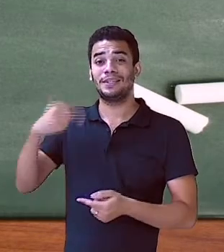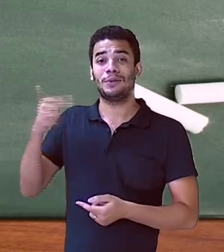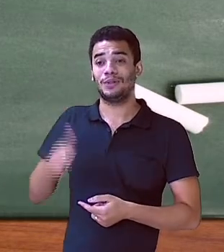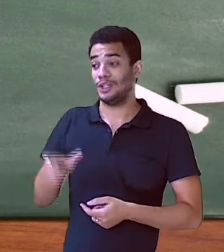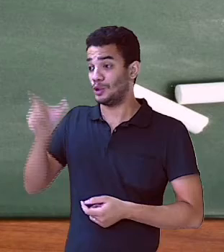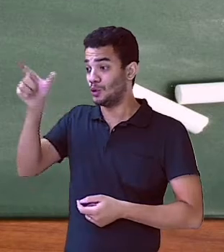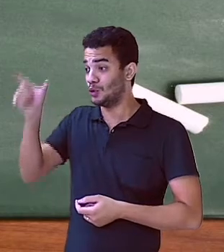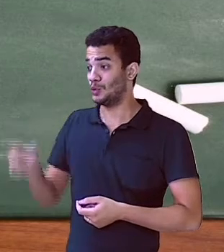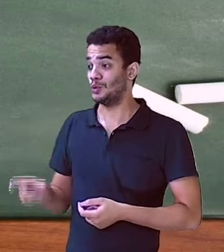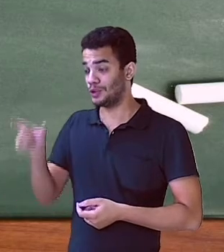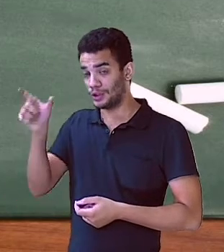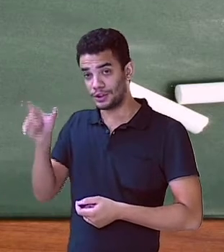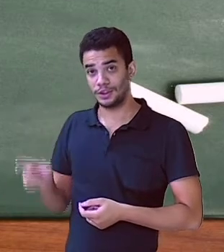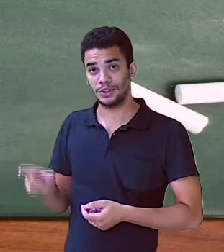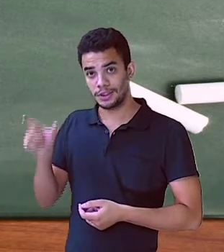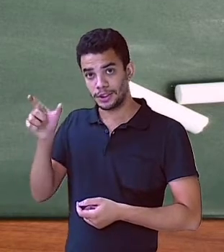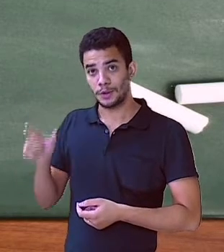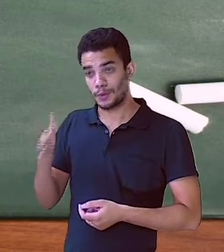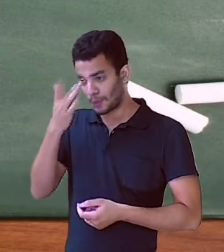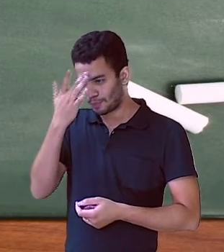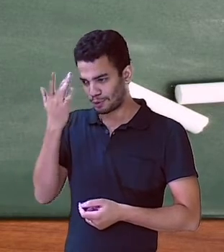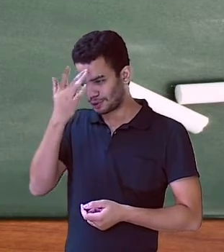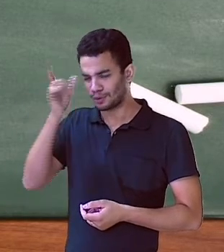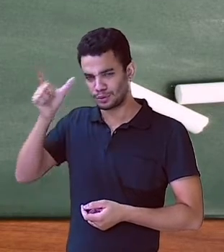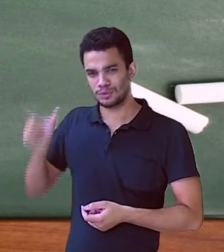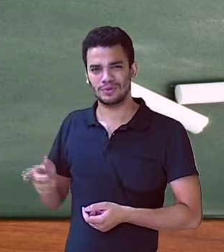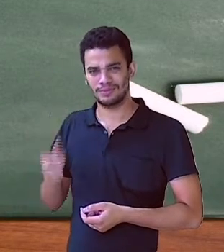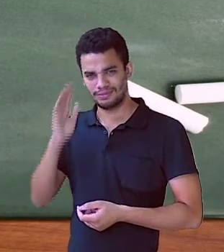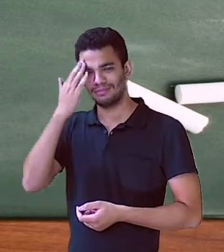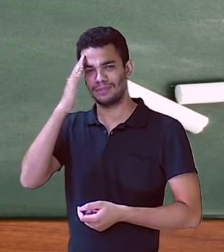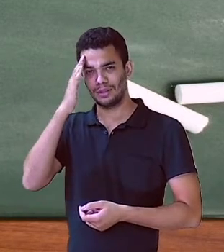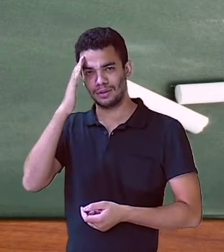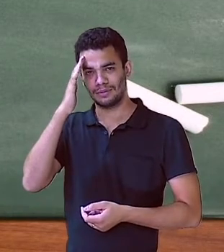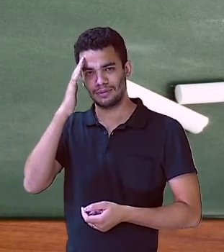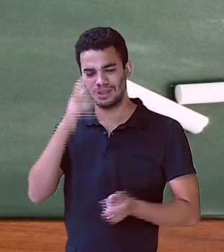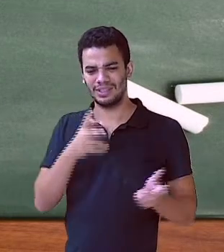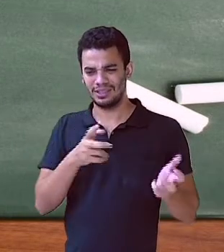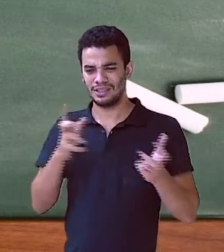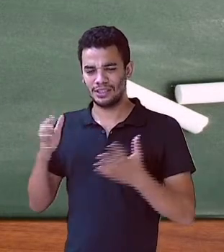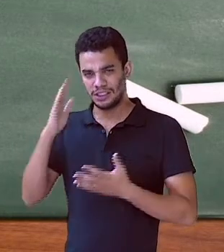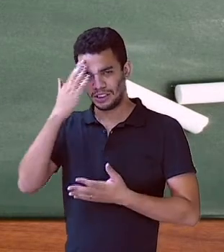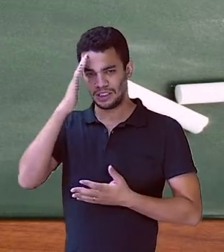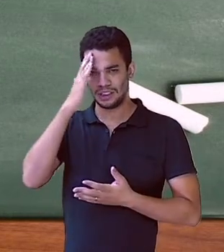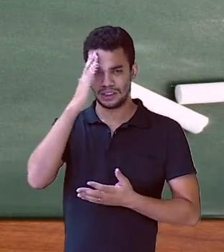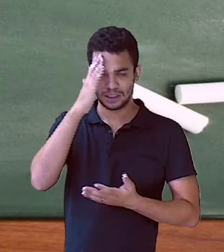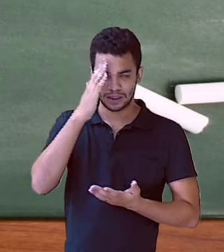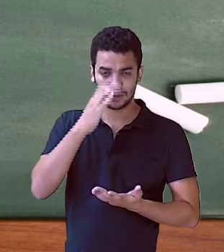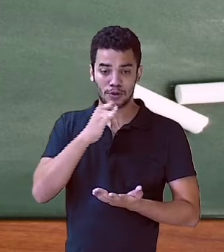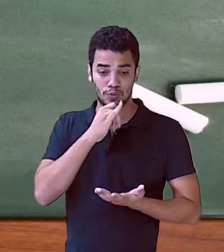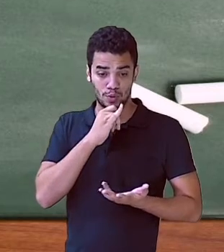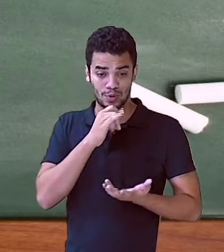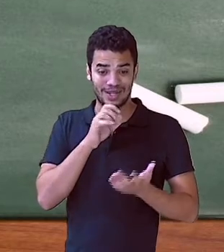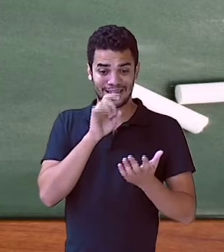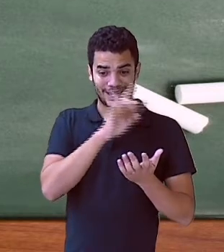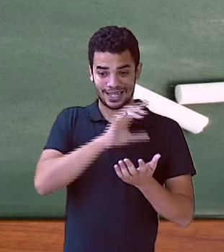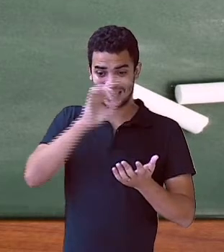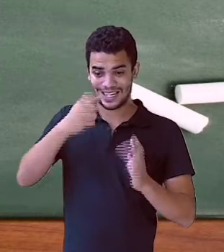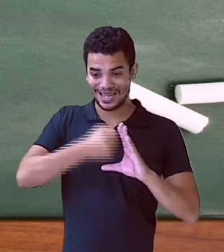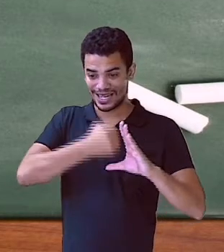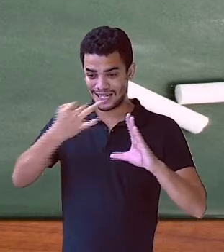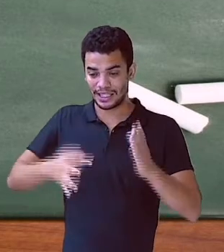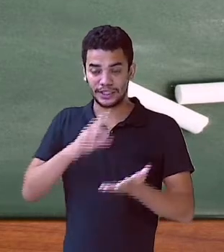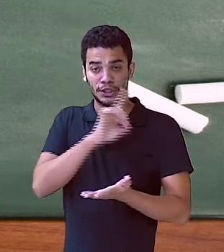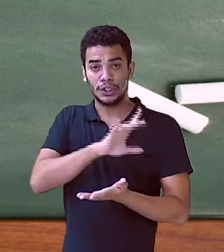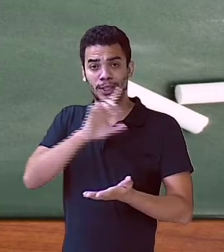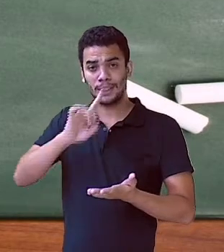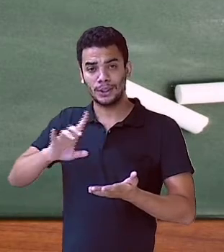viagem. Então, agora, vocês perceberam qual é a diferença aí. O predicativo do objeto, ele se refere ao